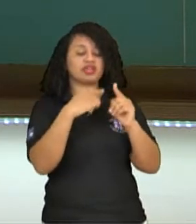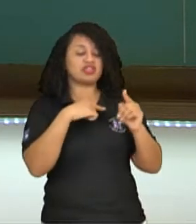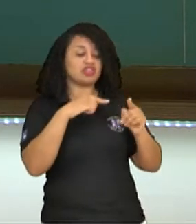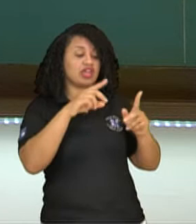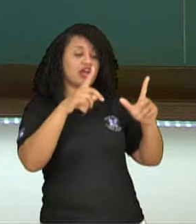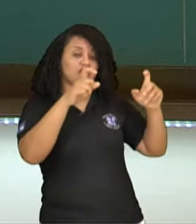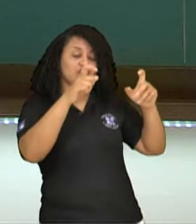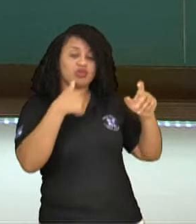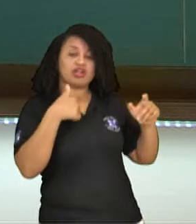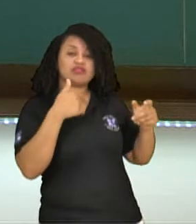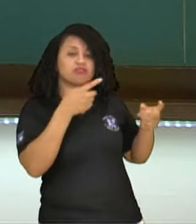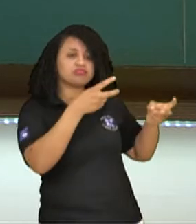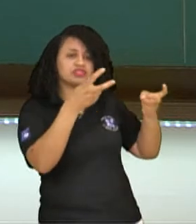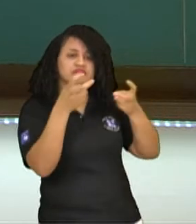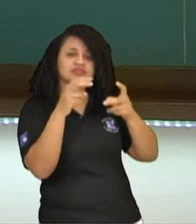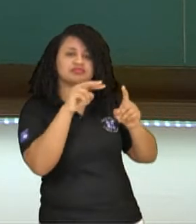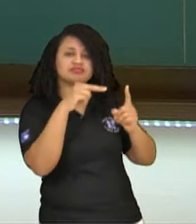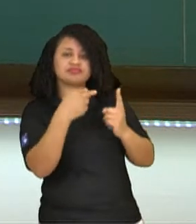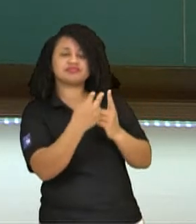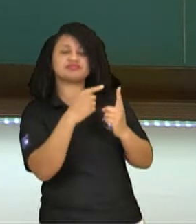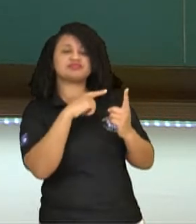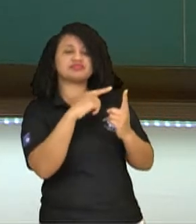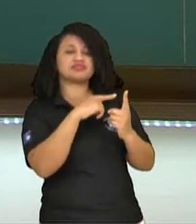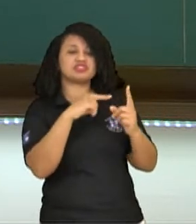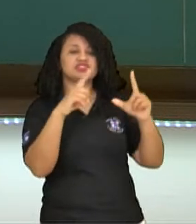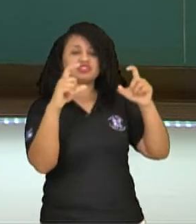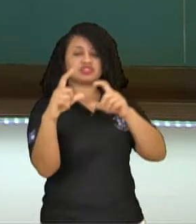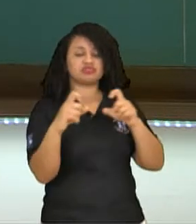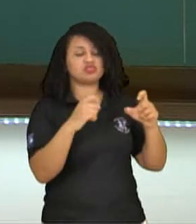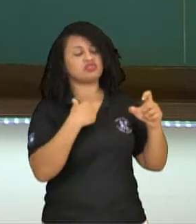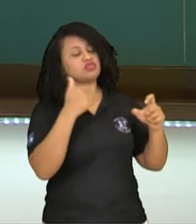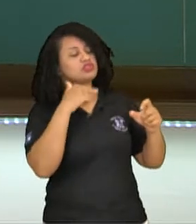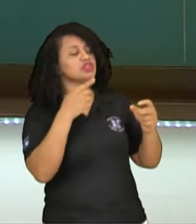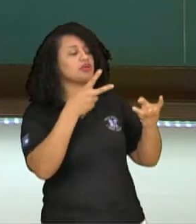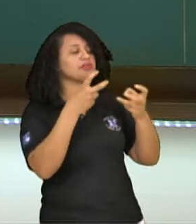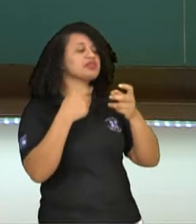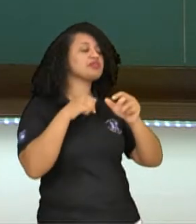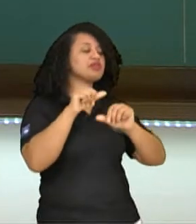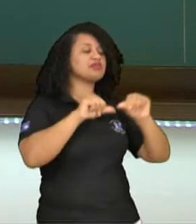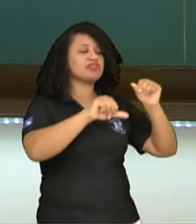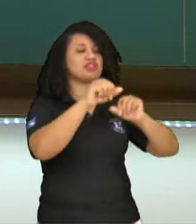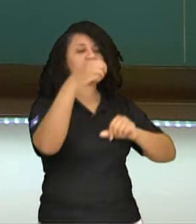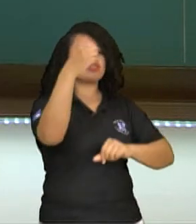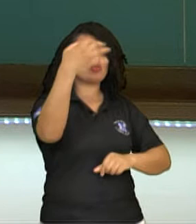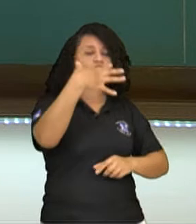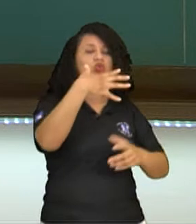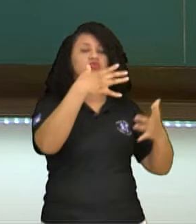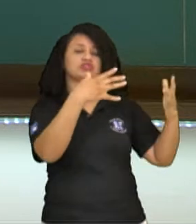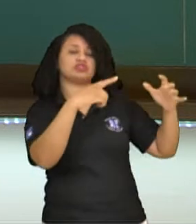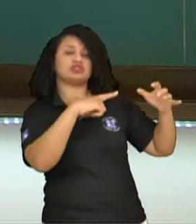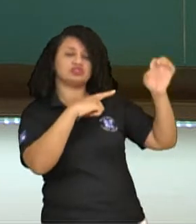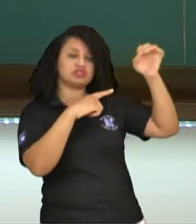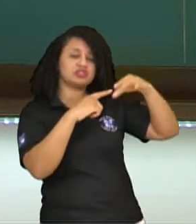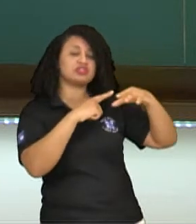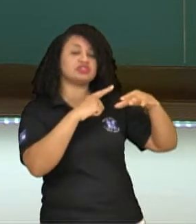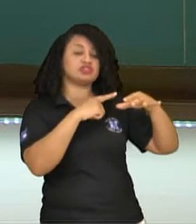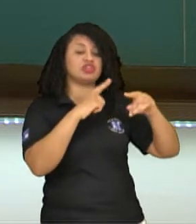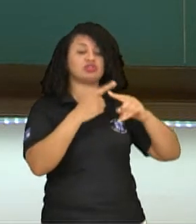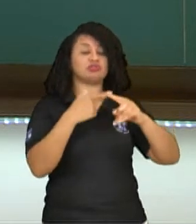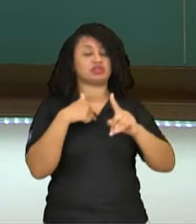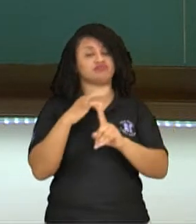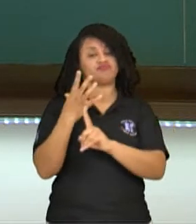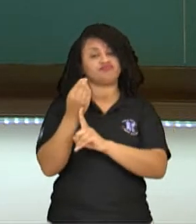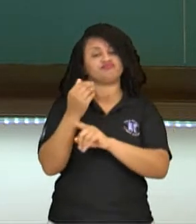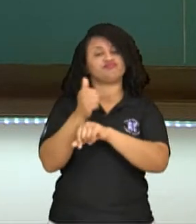degalho, vai utilizar muito a ideia da fotografia para ajudar a ver esses contrastes de iluminação, porque os artistas impressionistas, eles vão